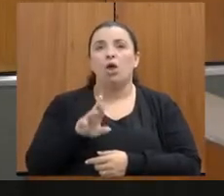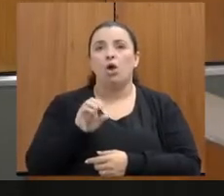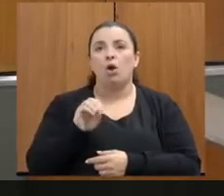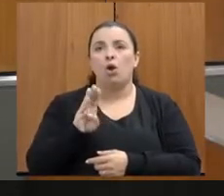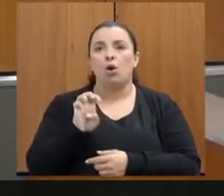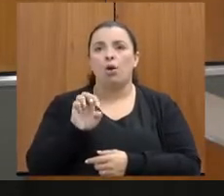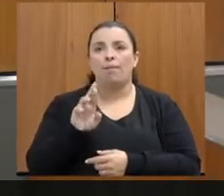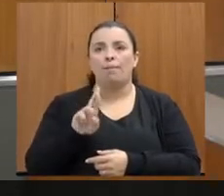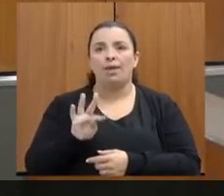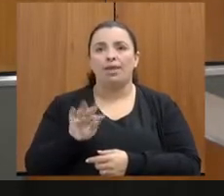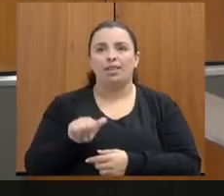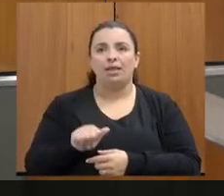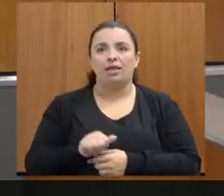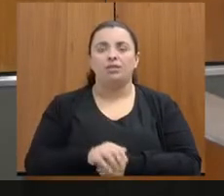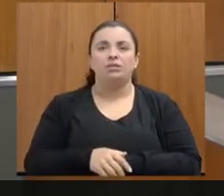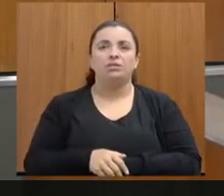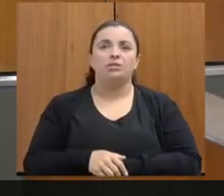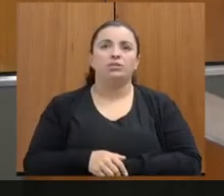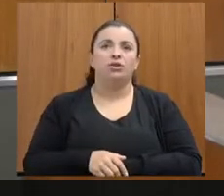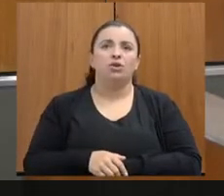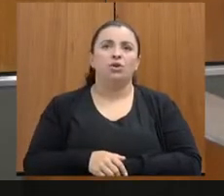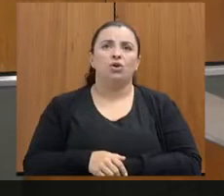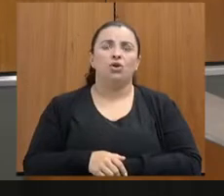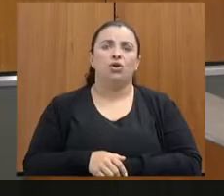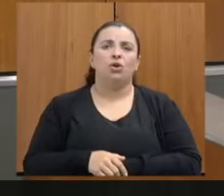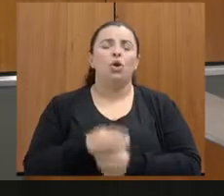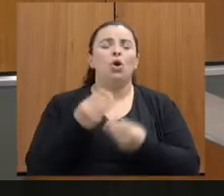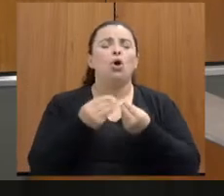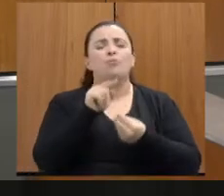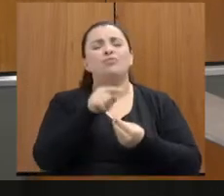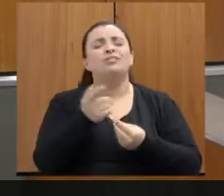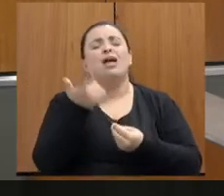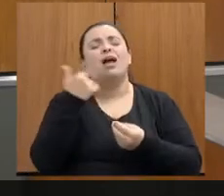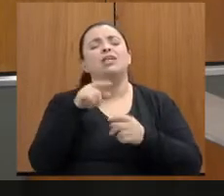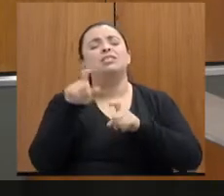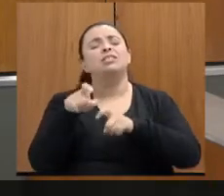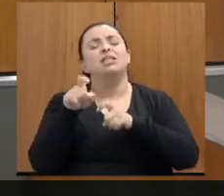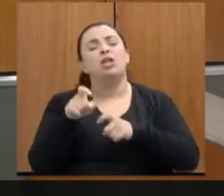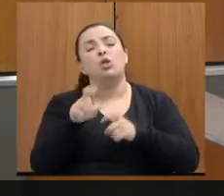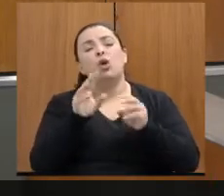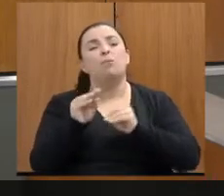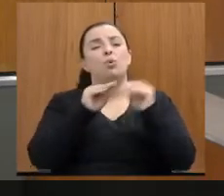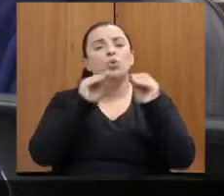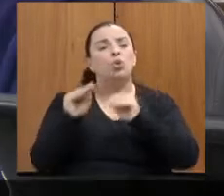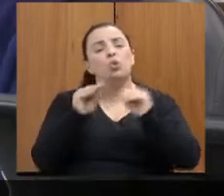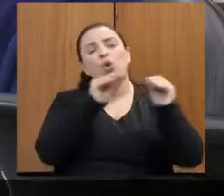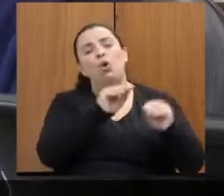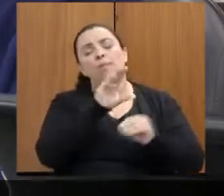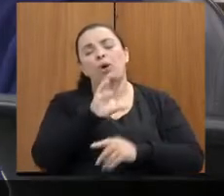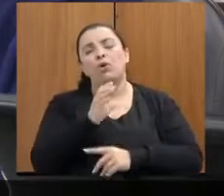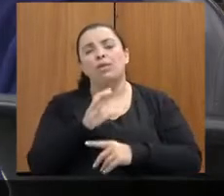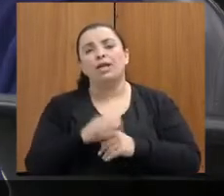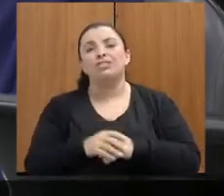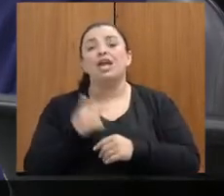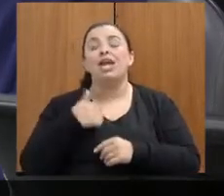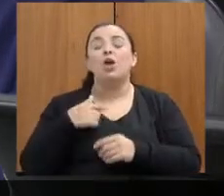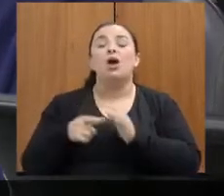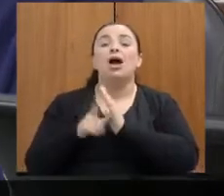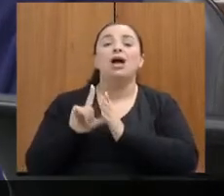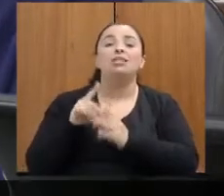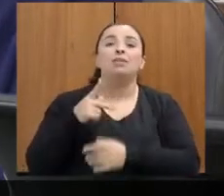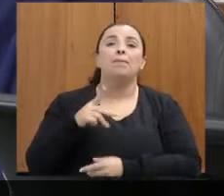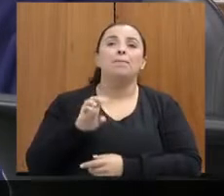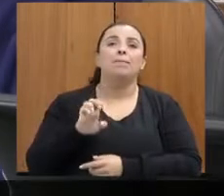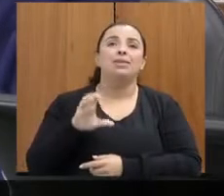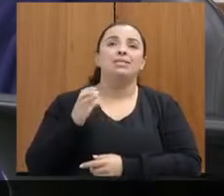Qual que foi a sua... Você veio do interior, você estava em alguma outra delegacia? Qual que era? Eu estava na delegacia de Peçanha. Peçanha. no